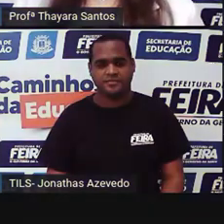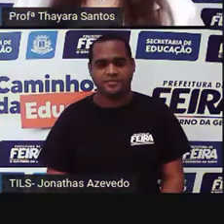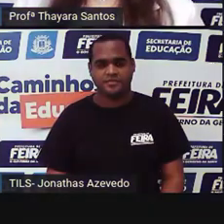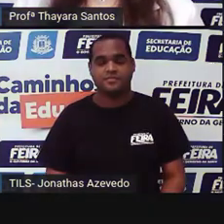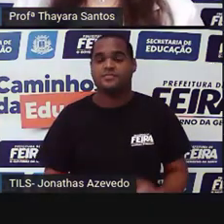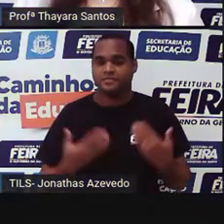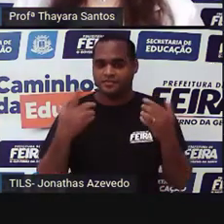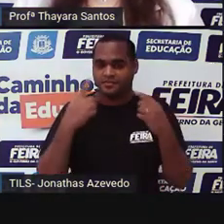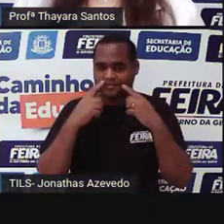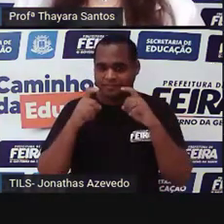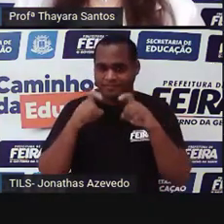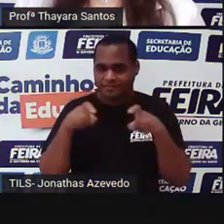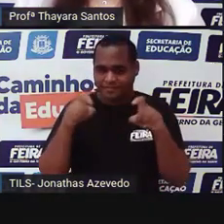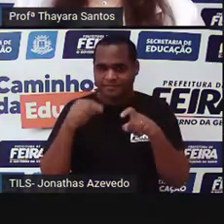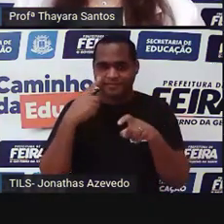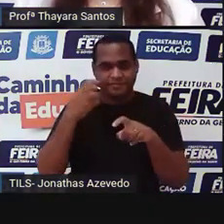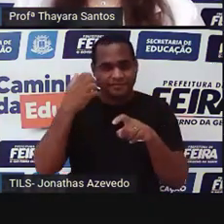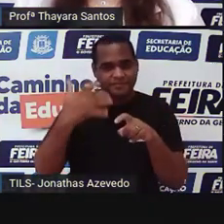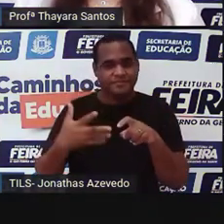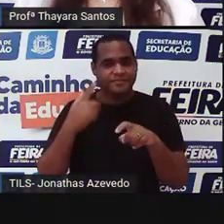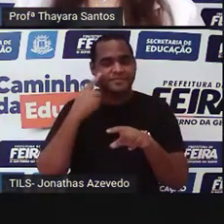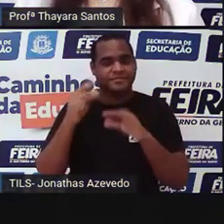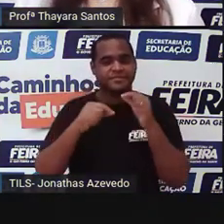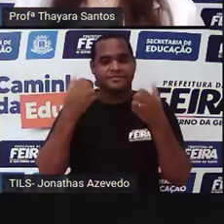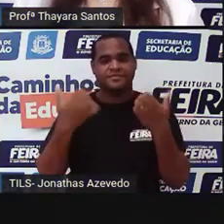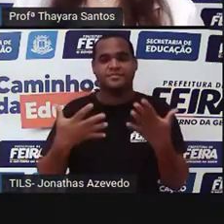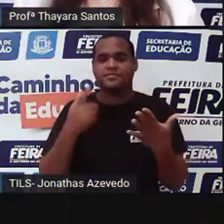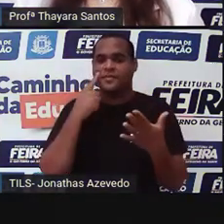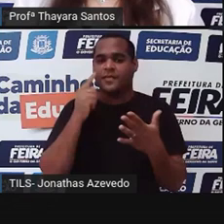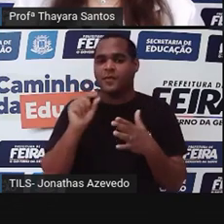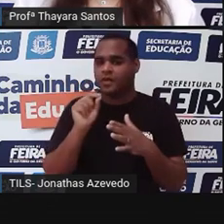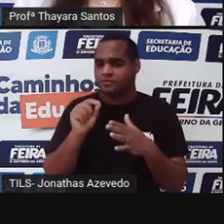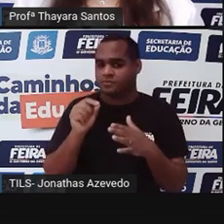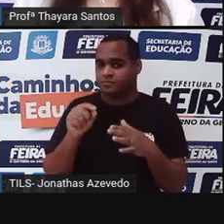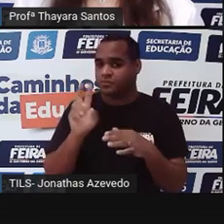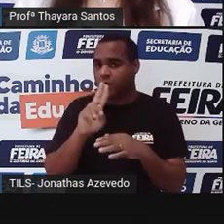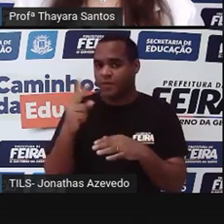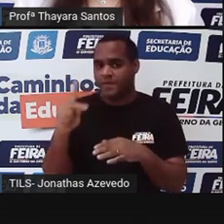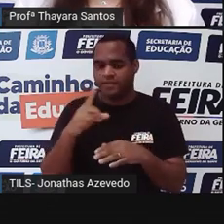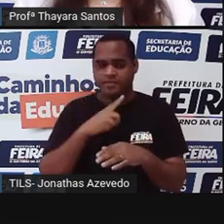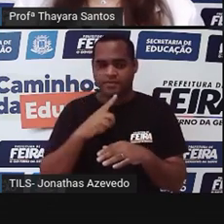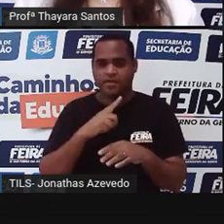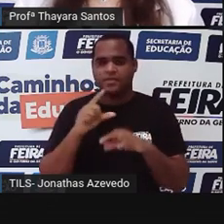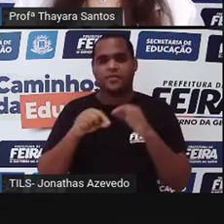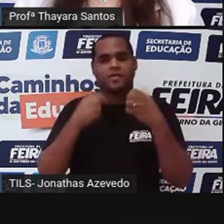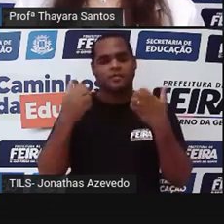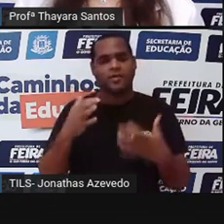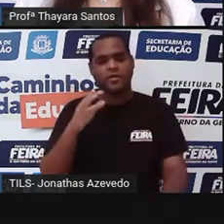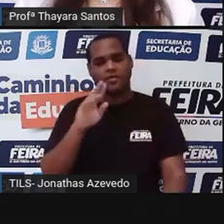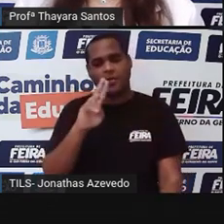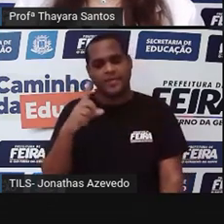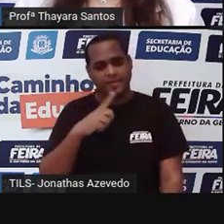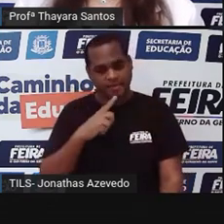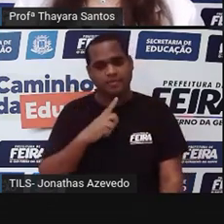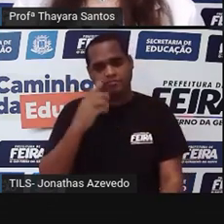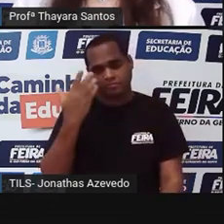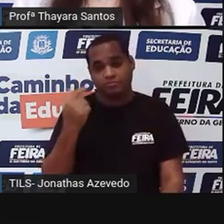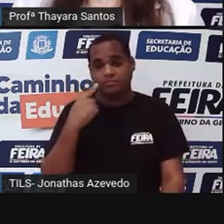Quando vocês clicarem, vocês vão ser encaminhados para essa tela daqui. Coloca o nome, que eu quero saber quem é vai estar lá no ranking.